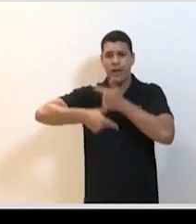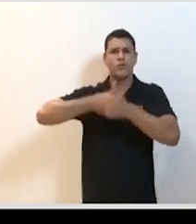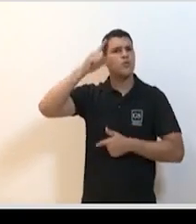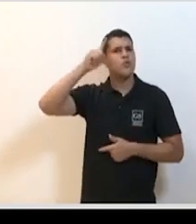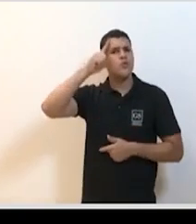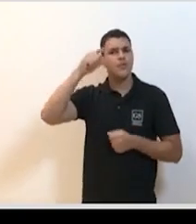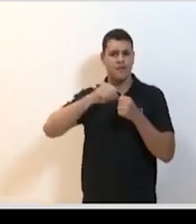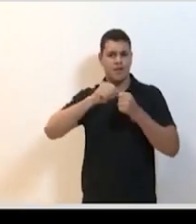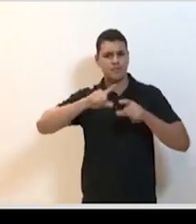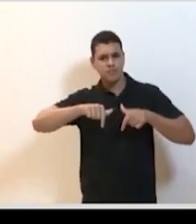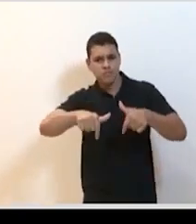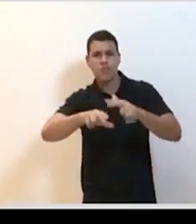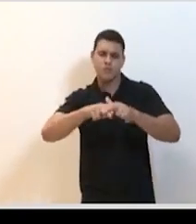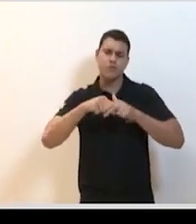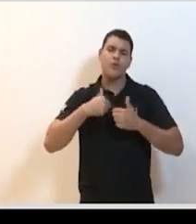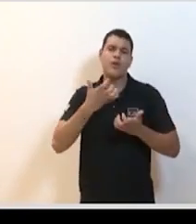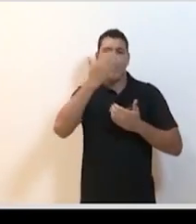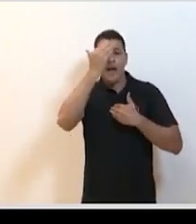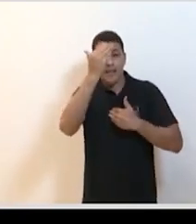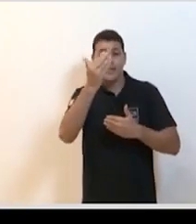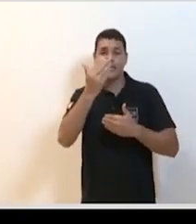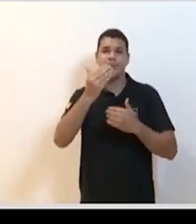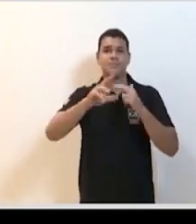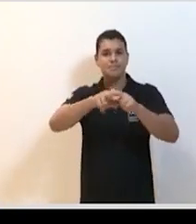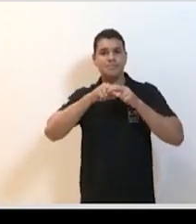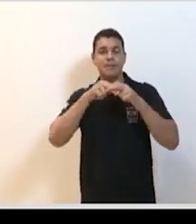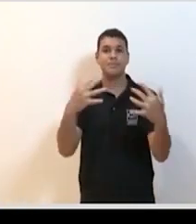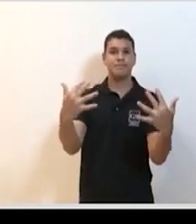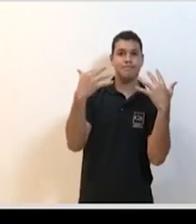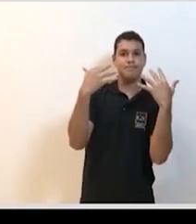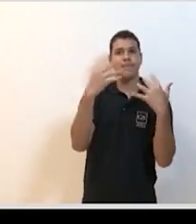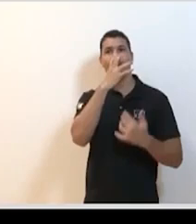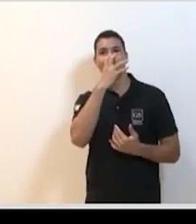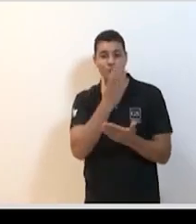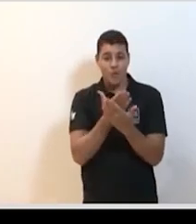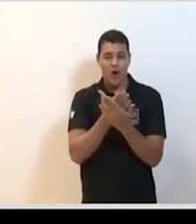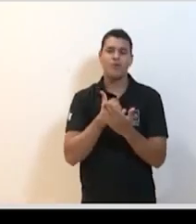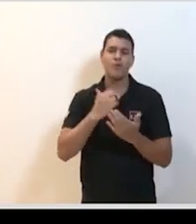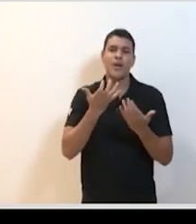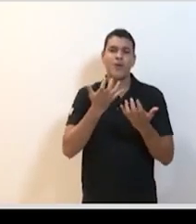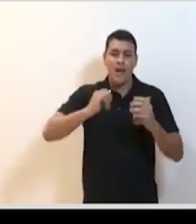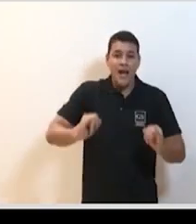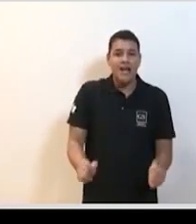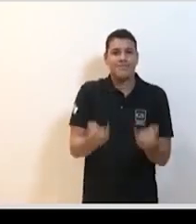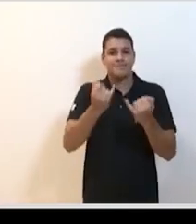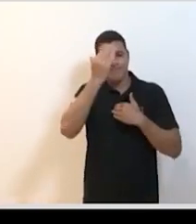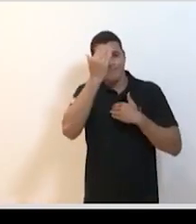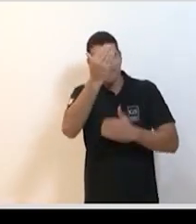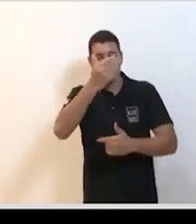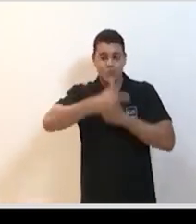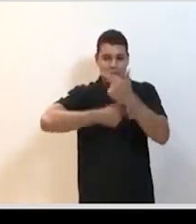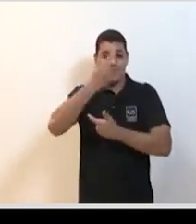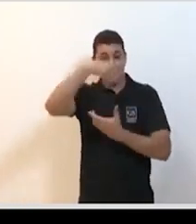eu queria agradecer a atenção de todos eu queria agradecer a oportunidade de trabalhar aqui no nosso SUS e na nossa